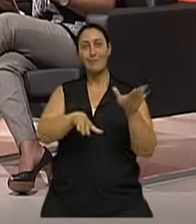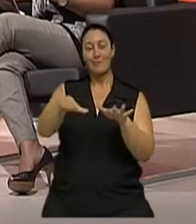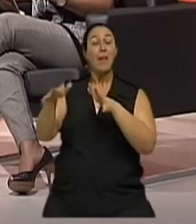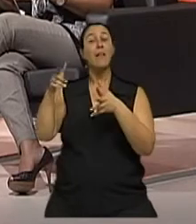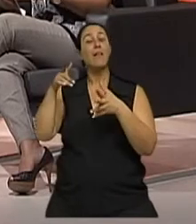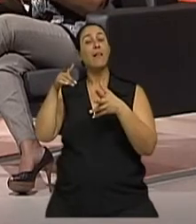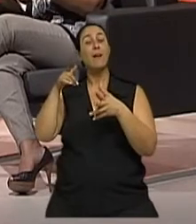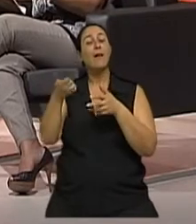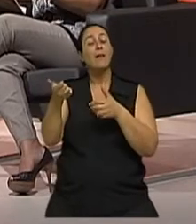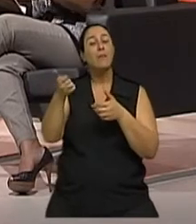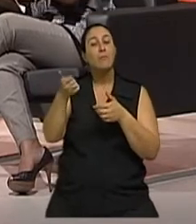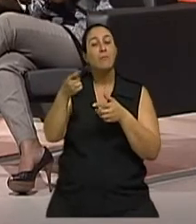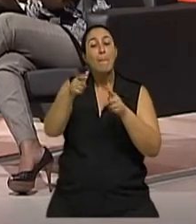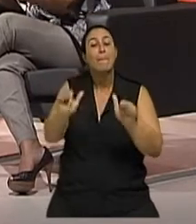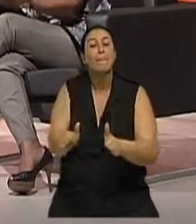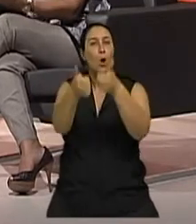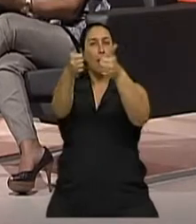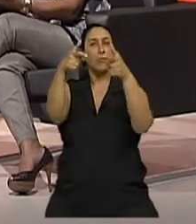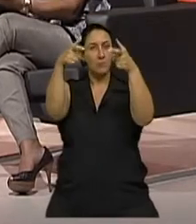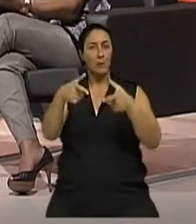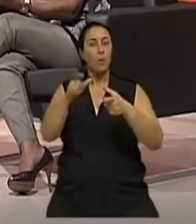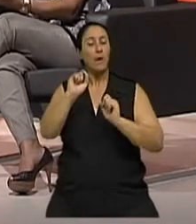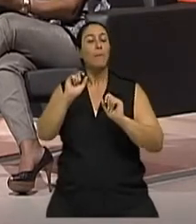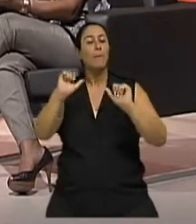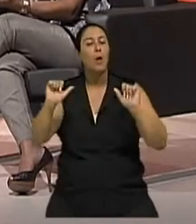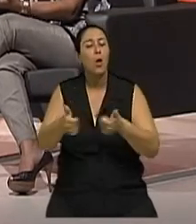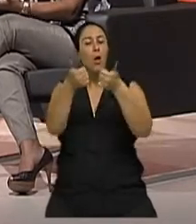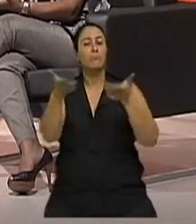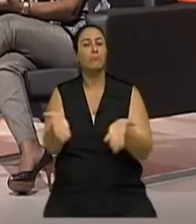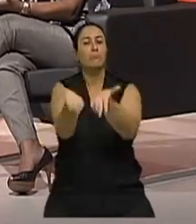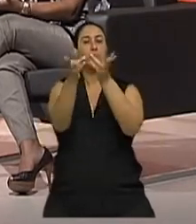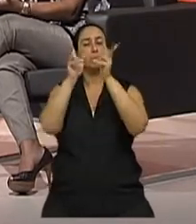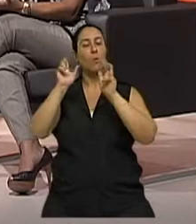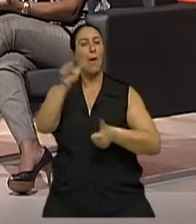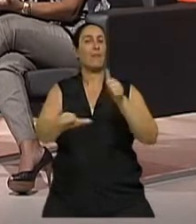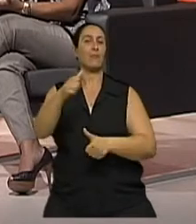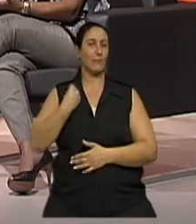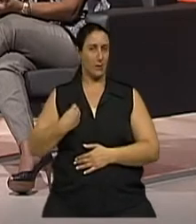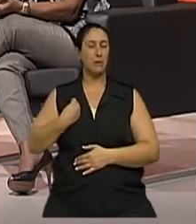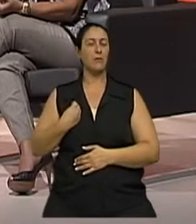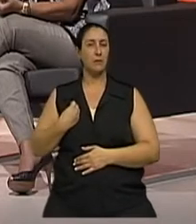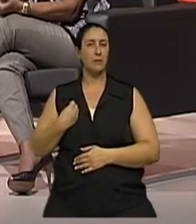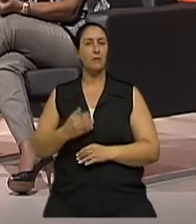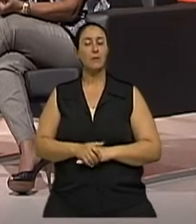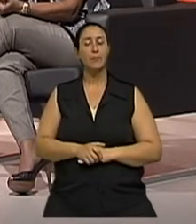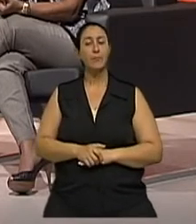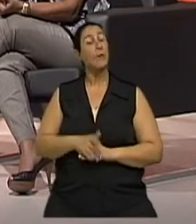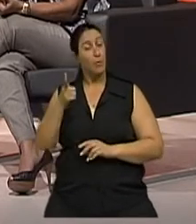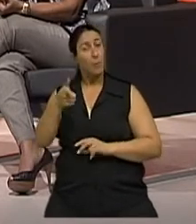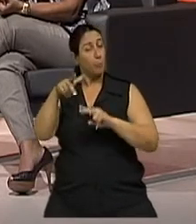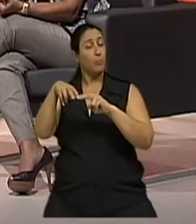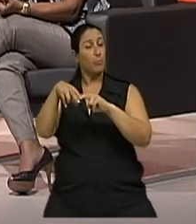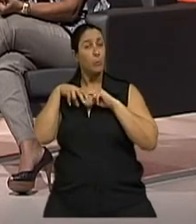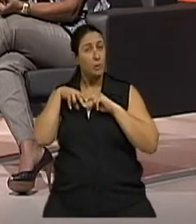Quando eu digo se qualificar, tendo mais qualidade de vida. Concorda comigo? Concordo. Quer dizer, é uma interagir. Por isso,